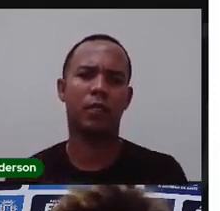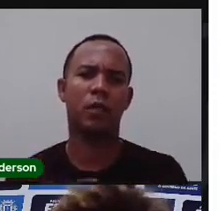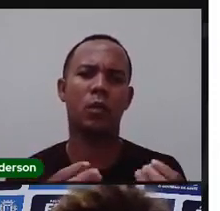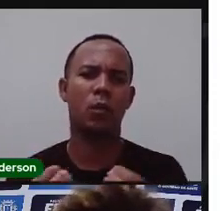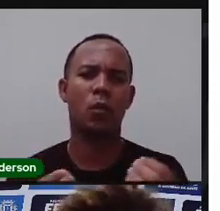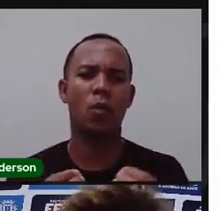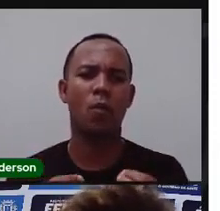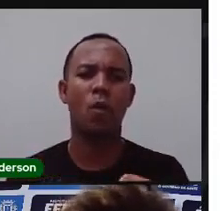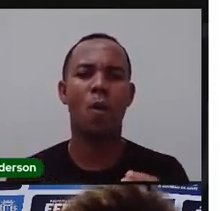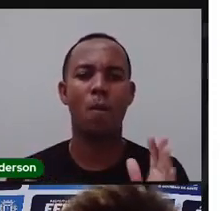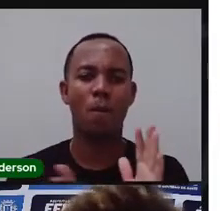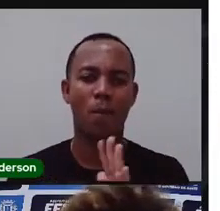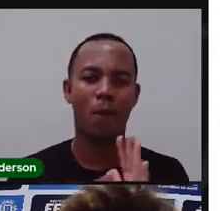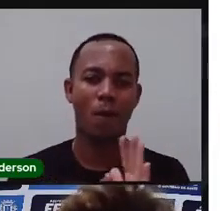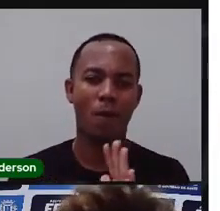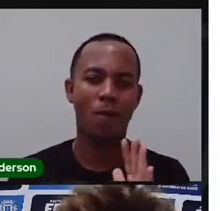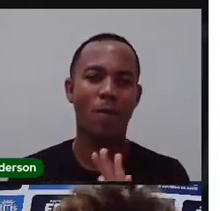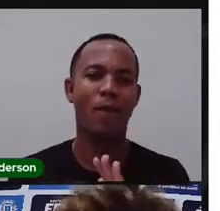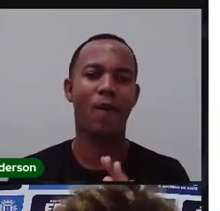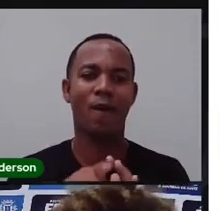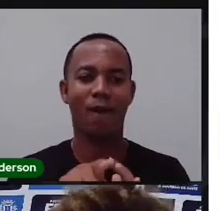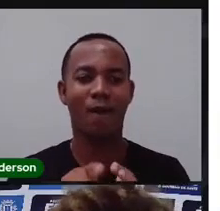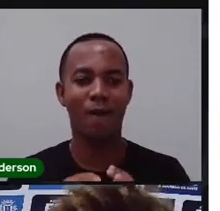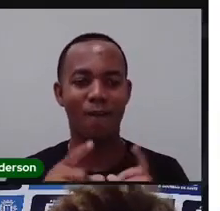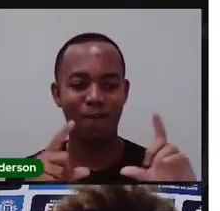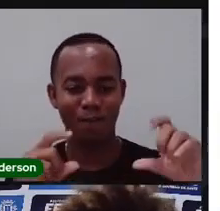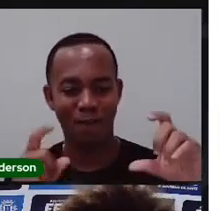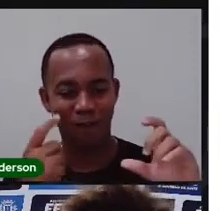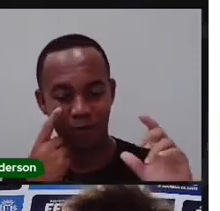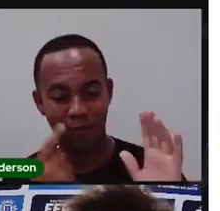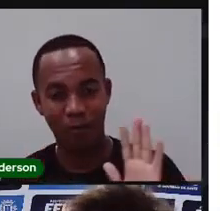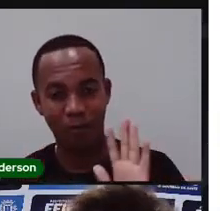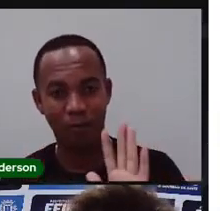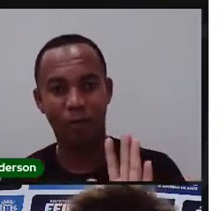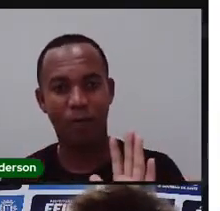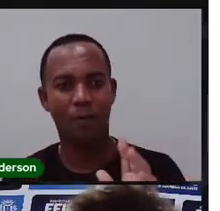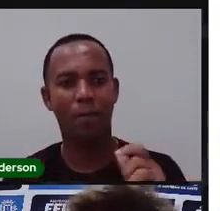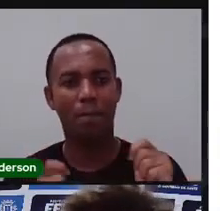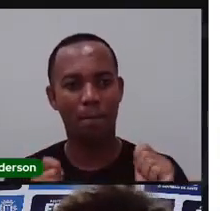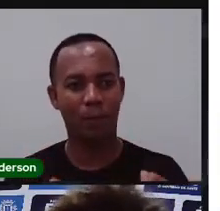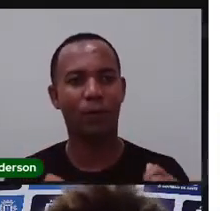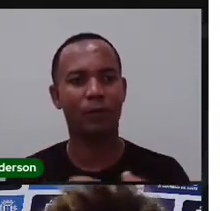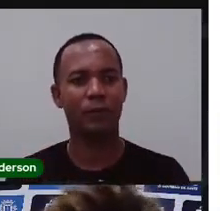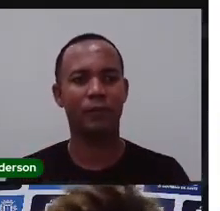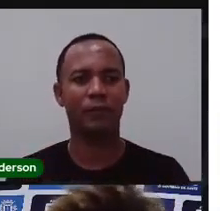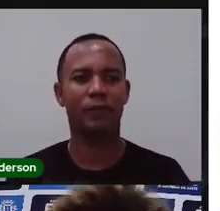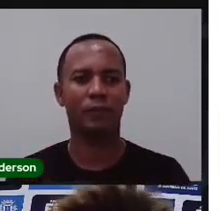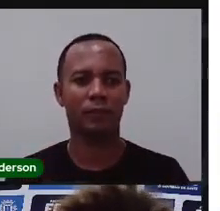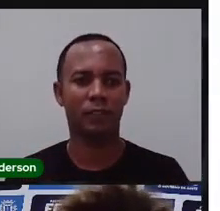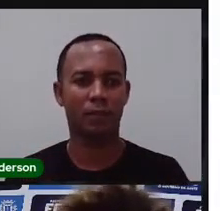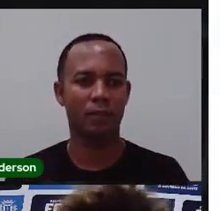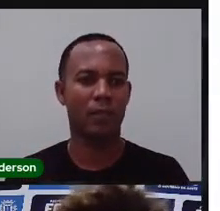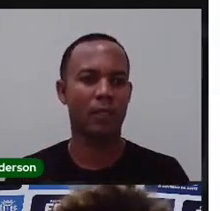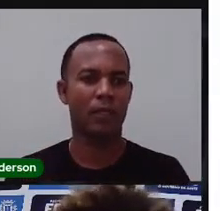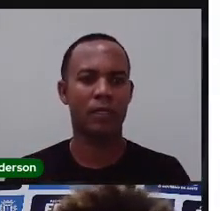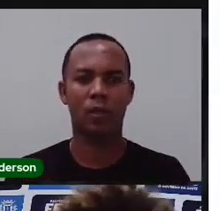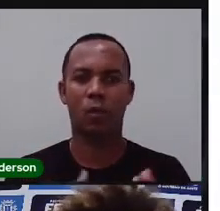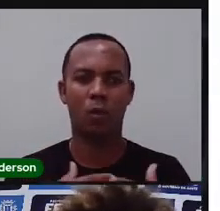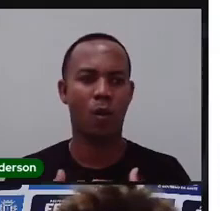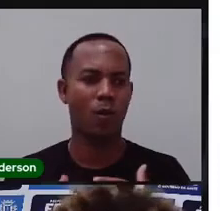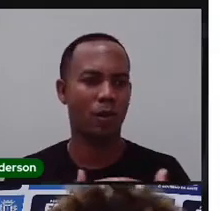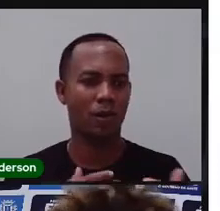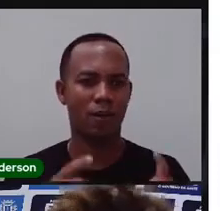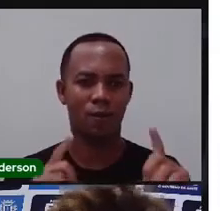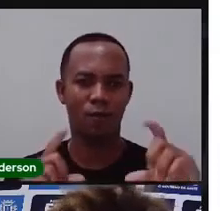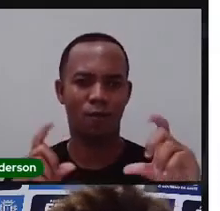do meu bairro é esse, aqui a foto, olha, Pró Maria, olha, Seduc, olha o patrimônio material, imaterial